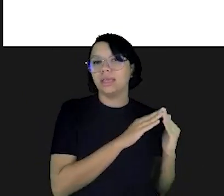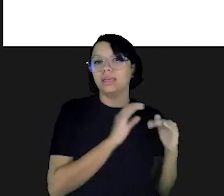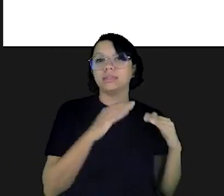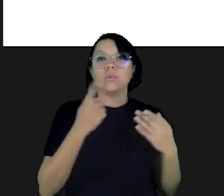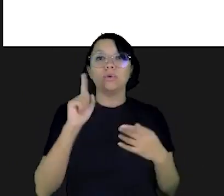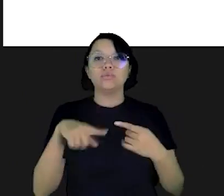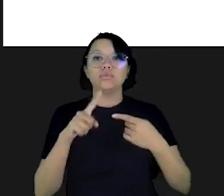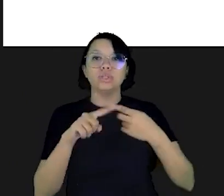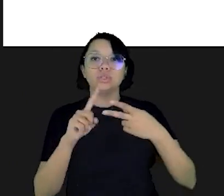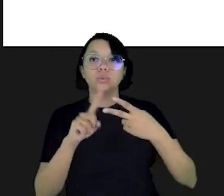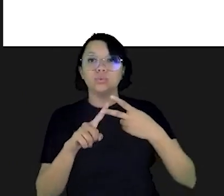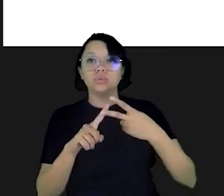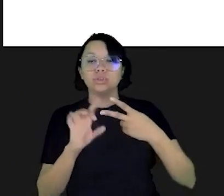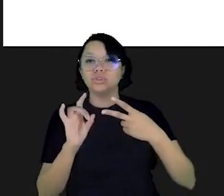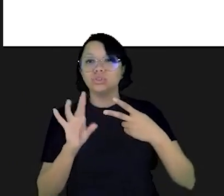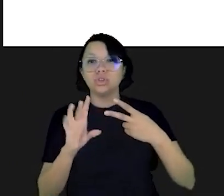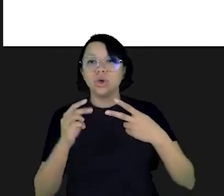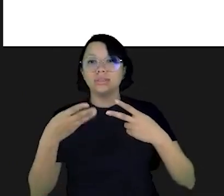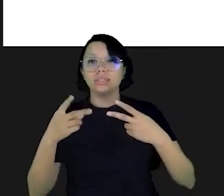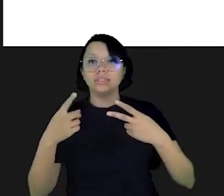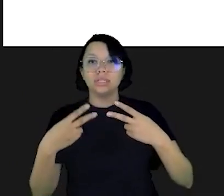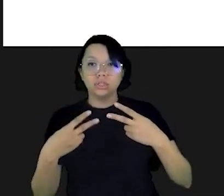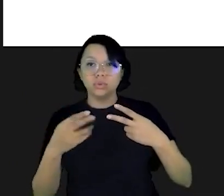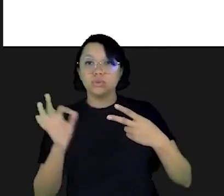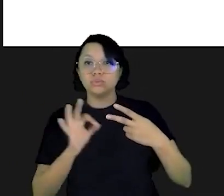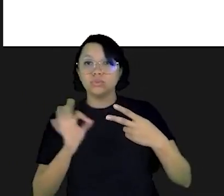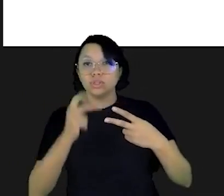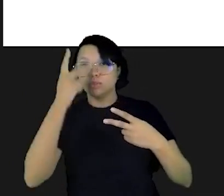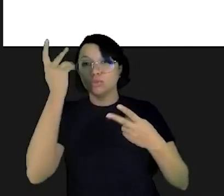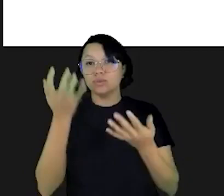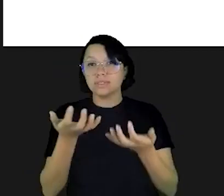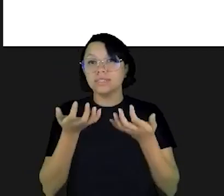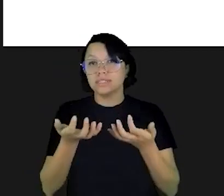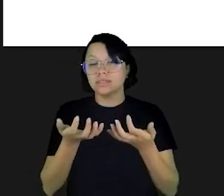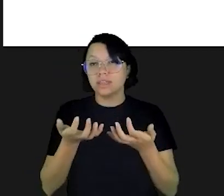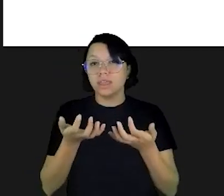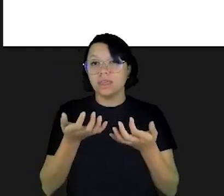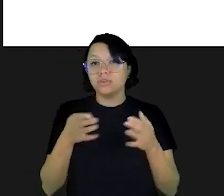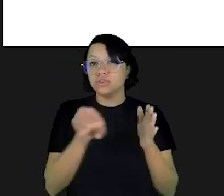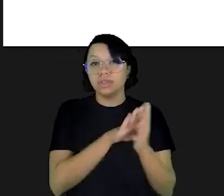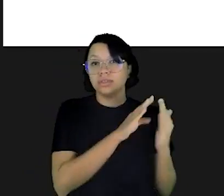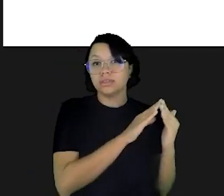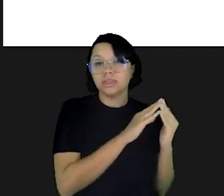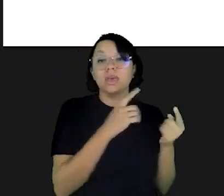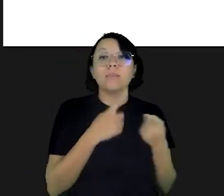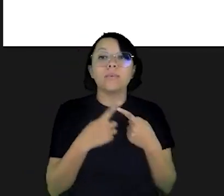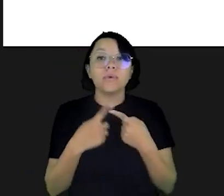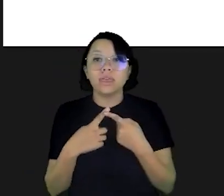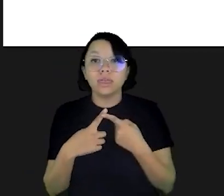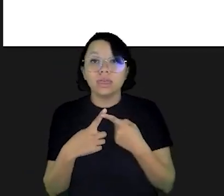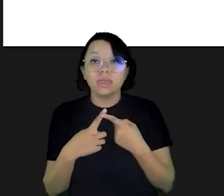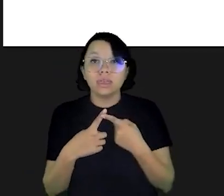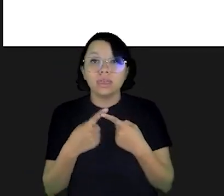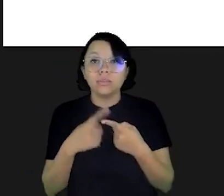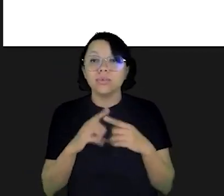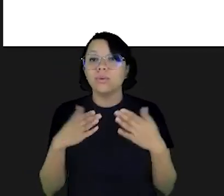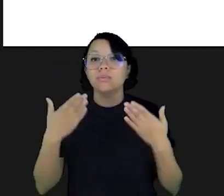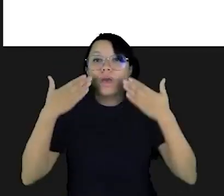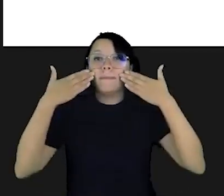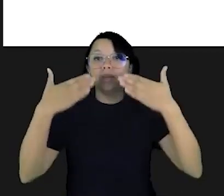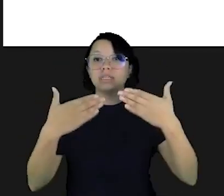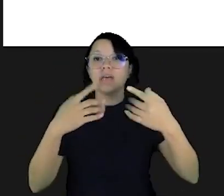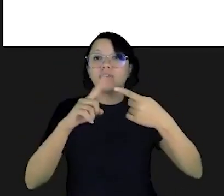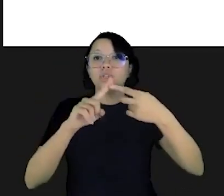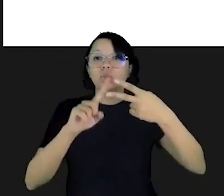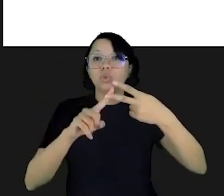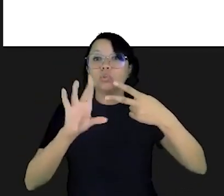quiseram online mais impressa quando foram duas opções só apenas 32% das pessoas quiseram a impressa por quê?